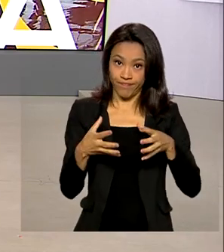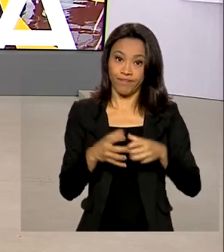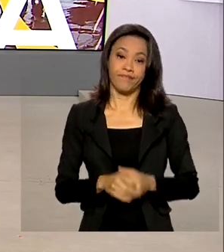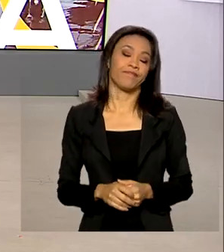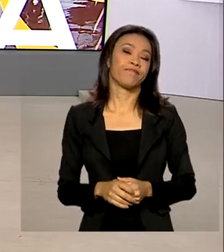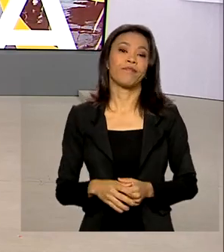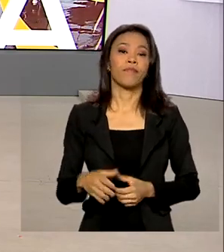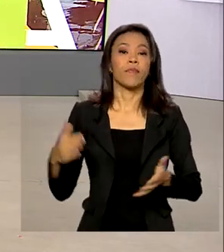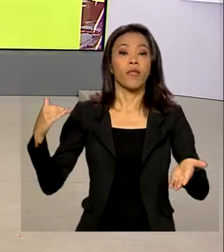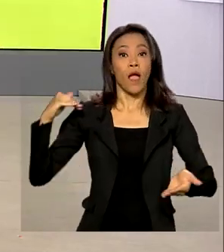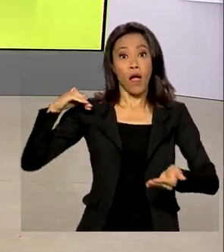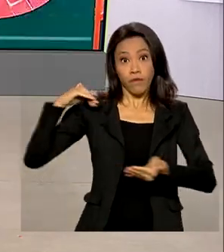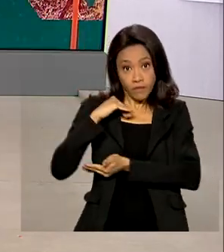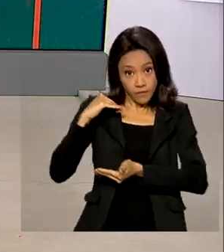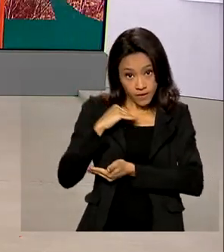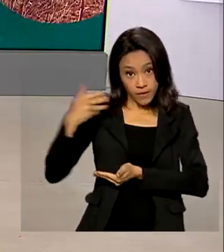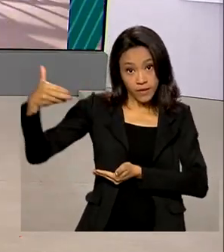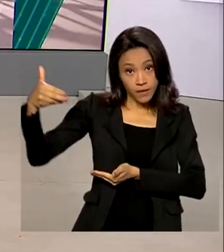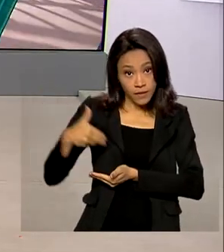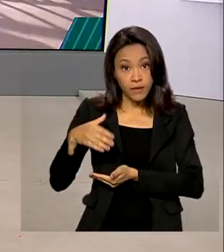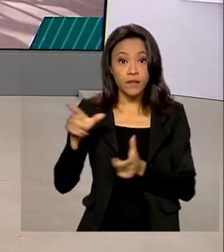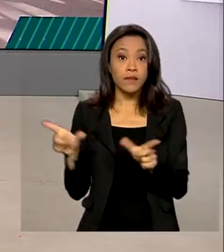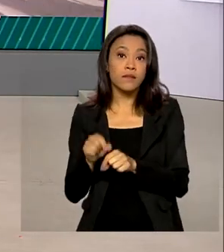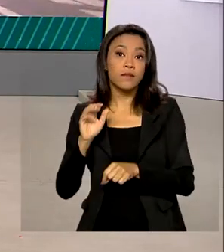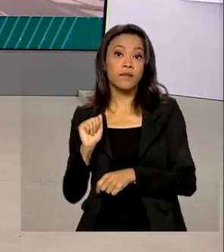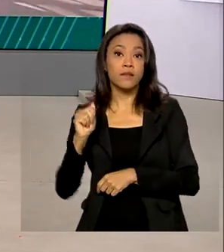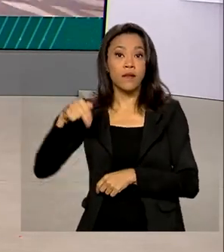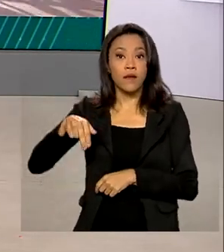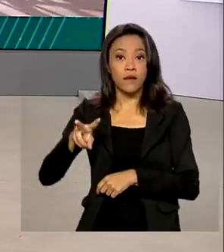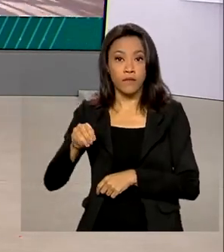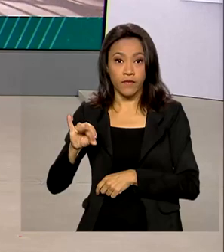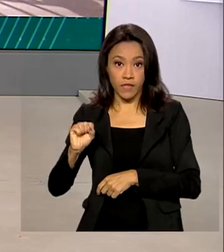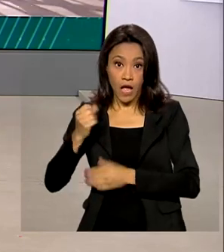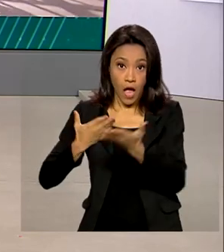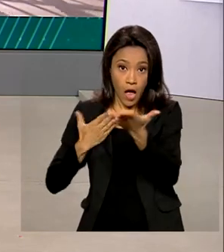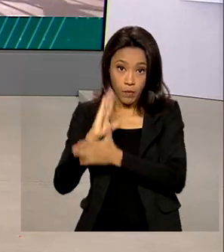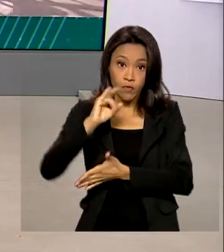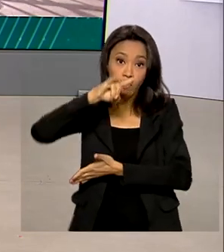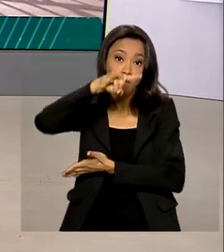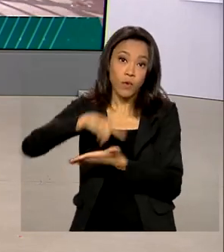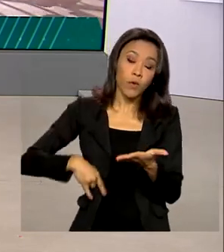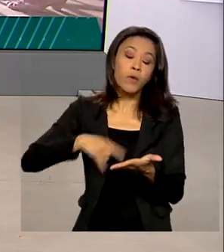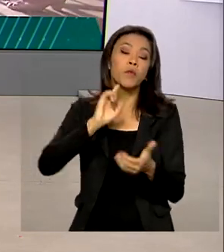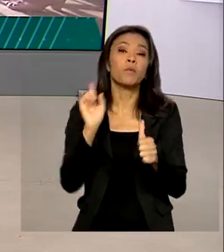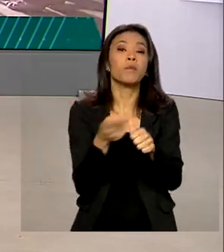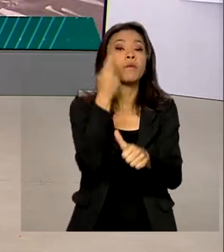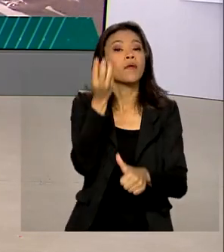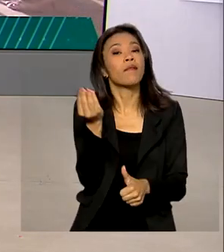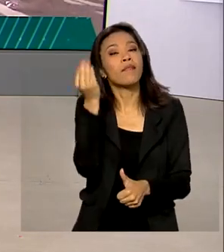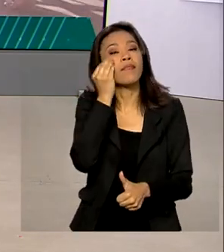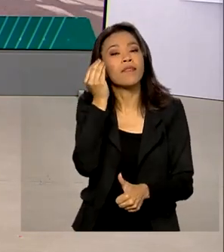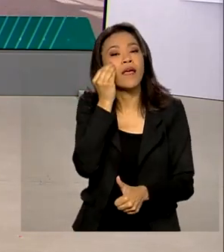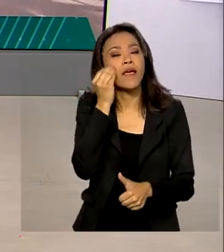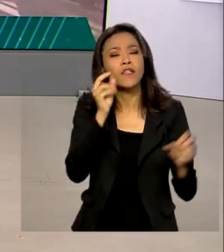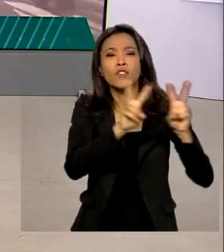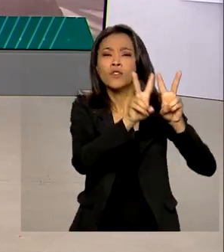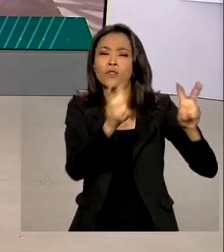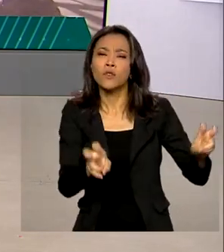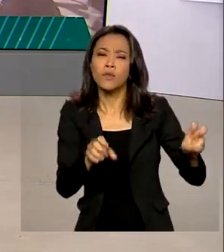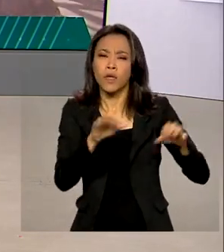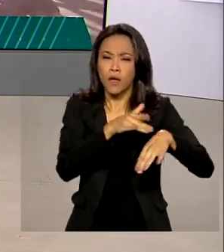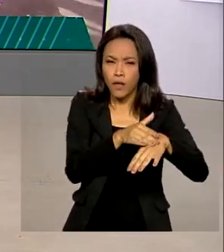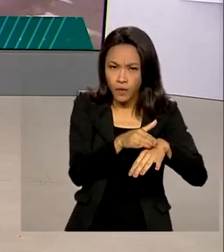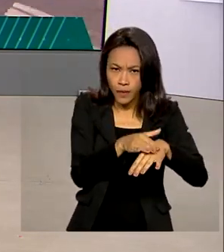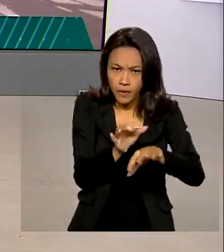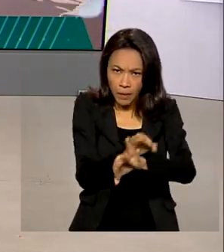A Anvisa, a Agência Nacional de Vigilância Sanitária, aprovou o registro do primeiro teste para diagnóstico da Monkipox.